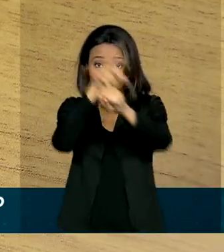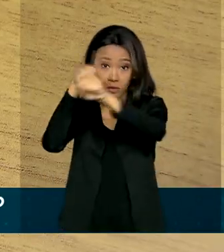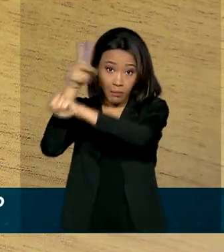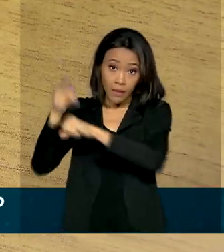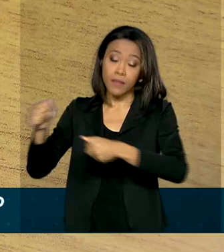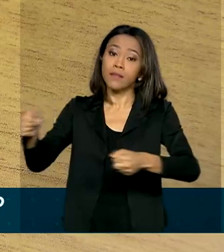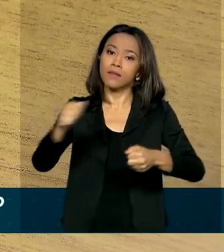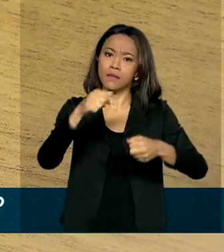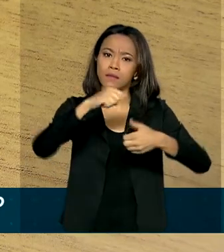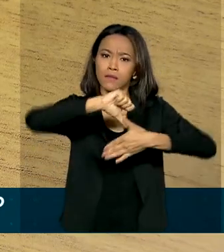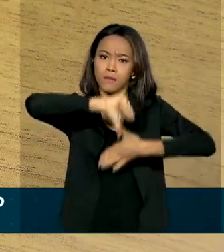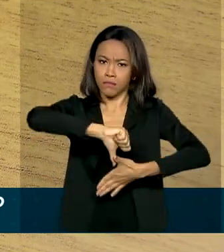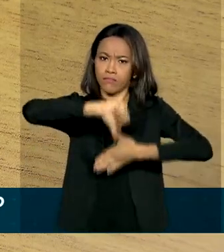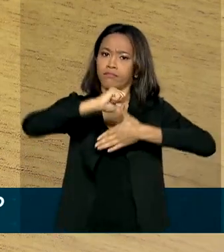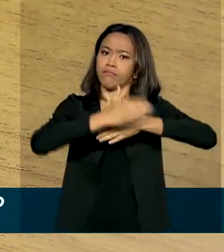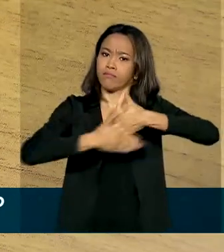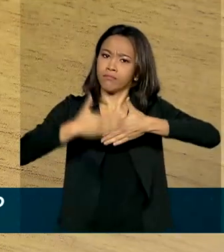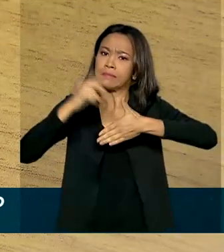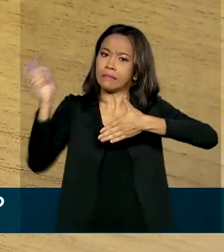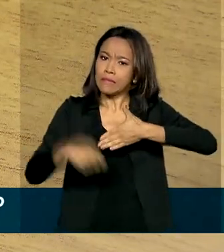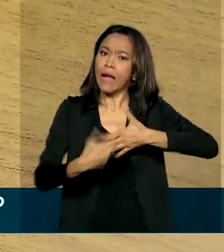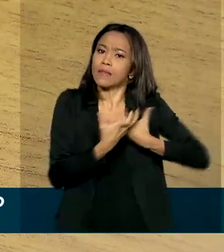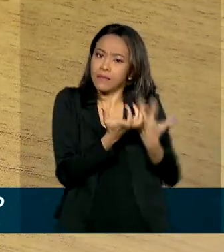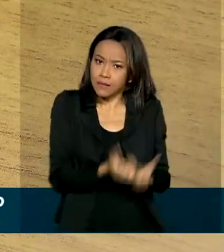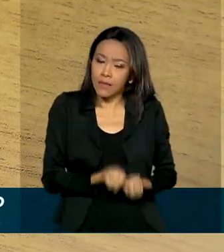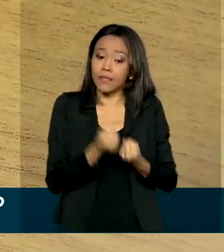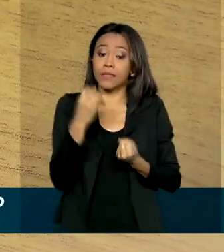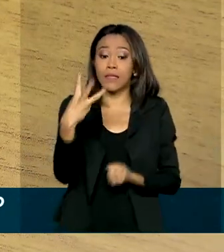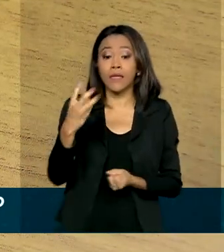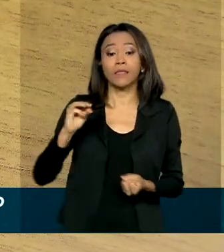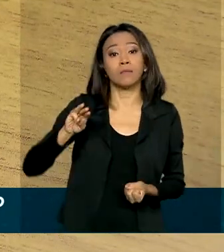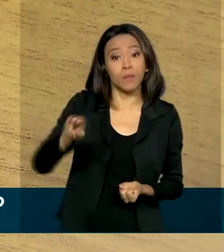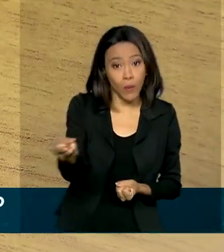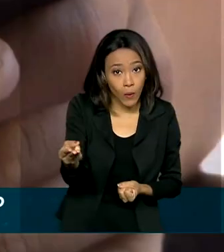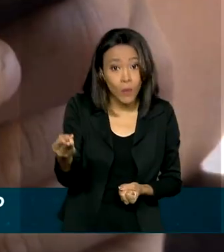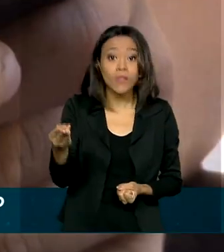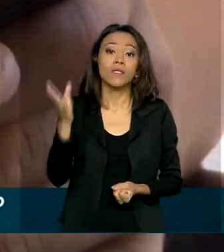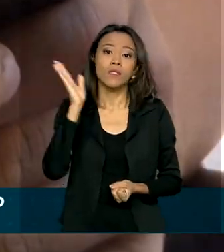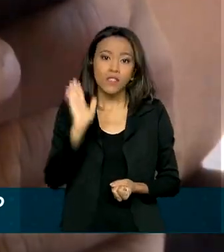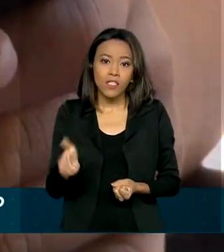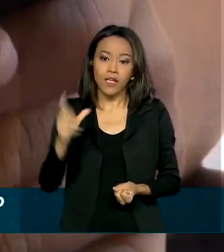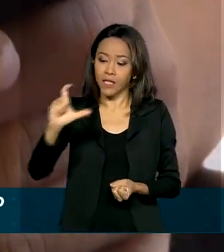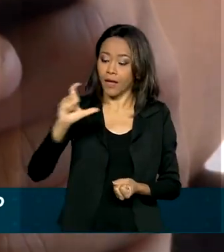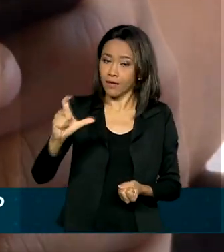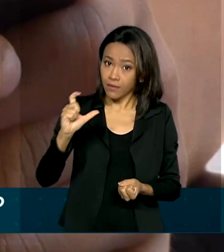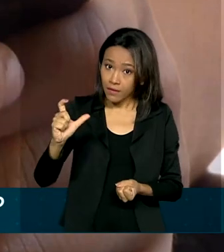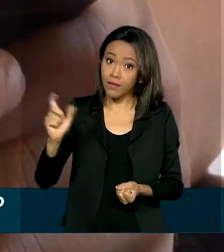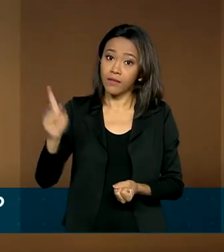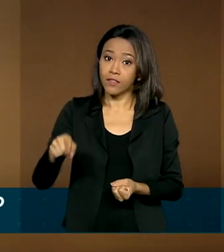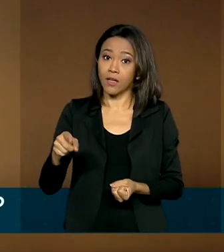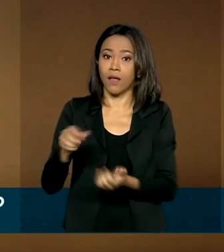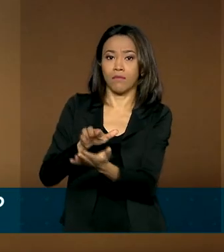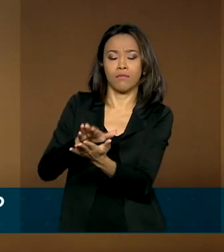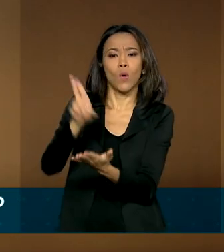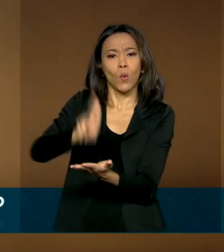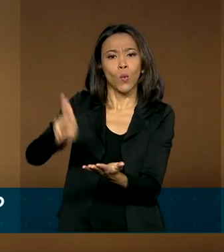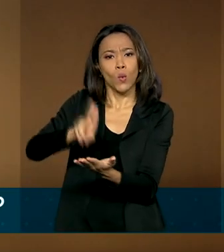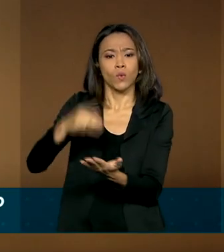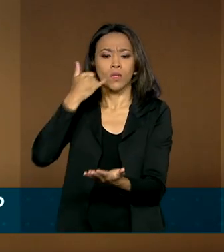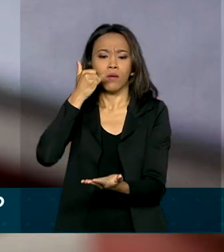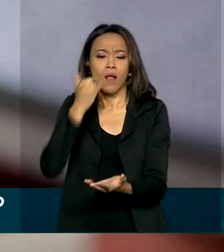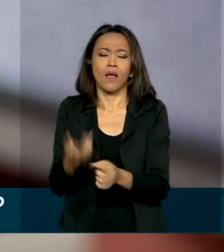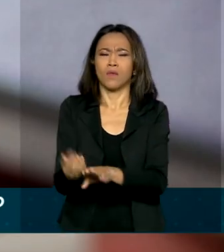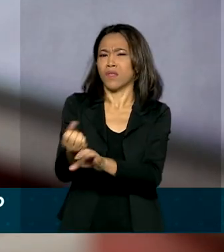América do Sul. 3 milhões de carteiras de habilitação já foram digitalizadas. Com mil novos serviços digitais desde o ano